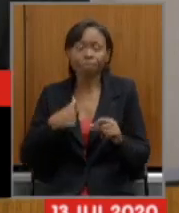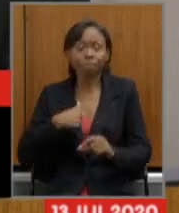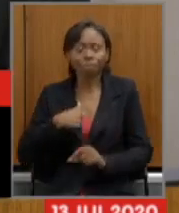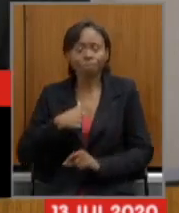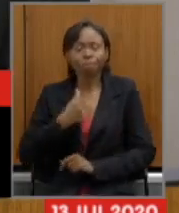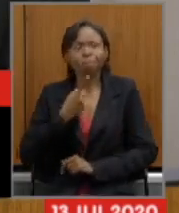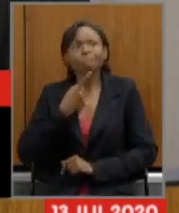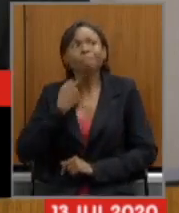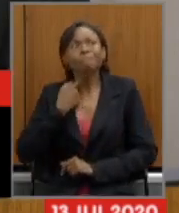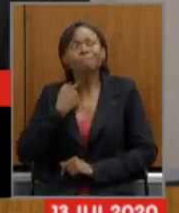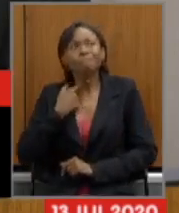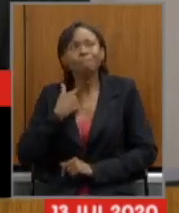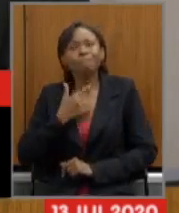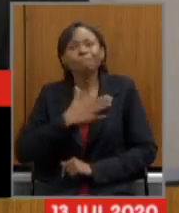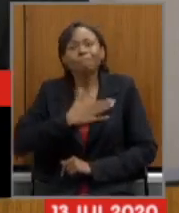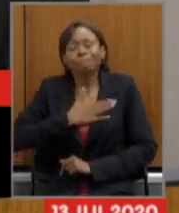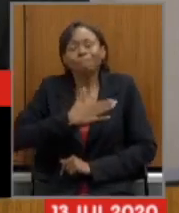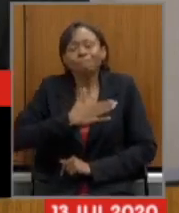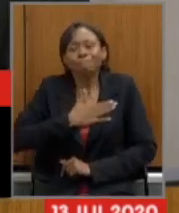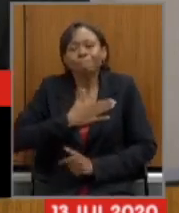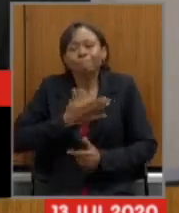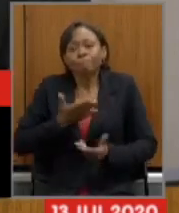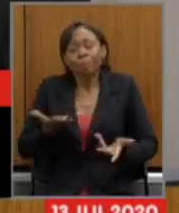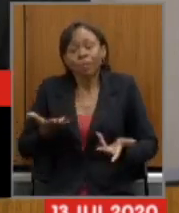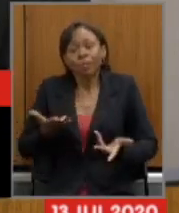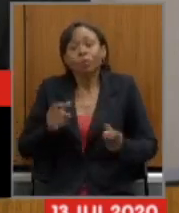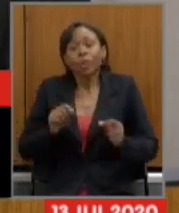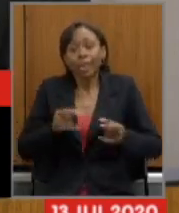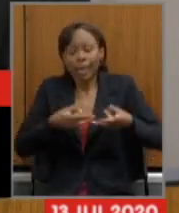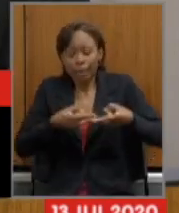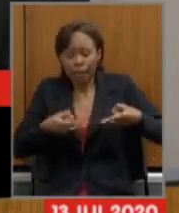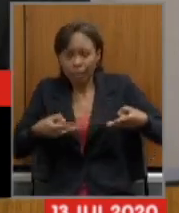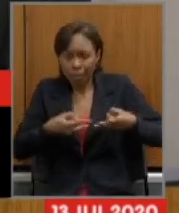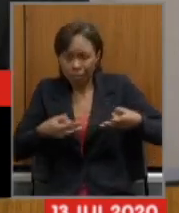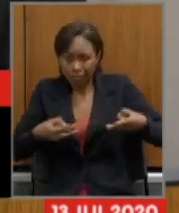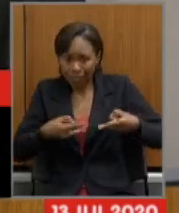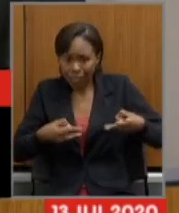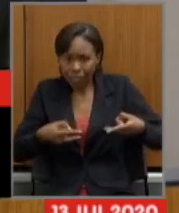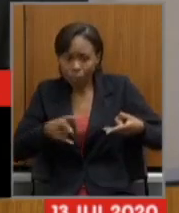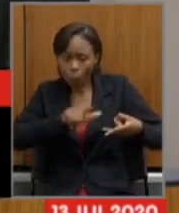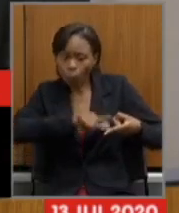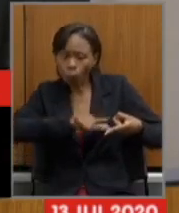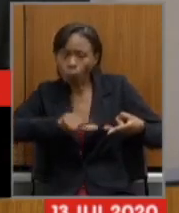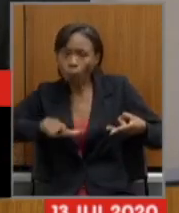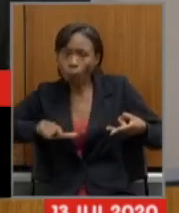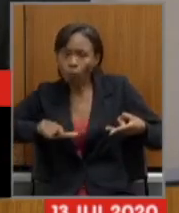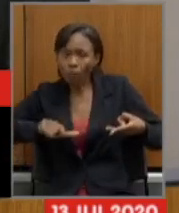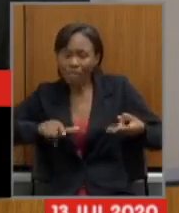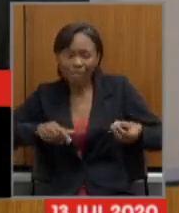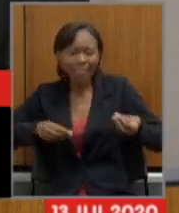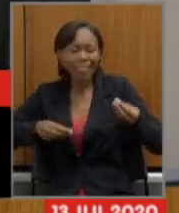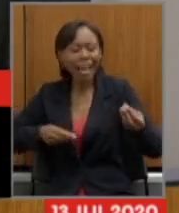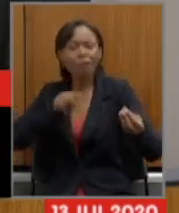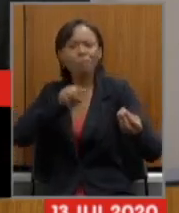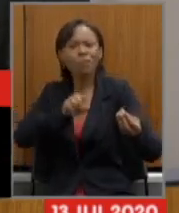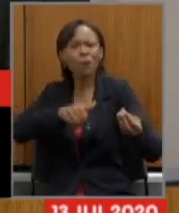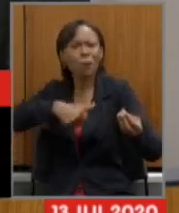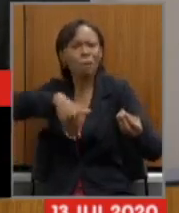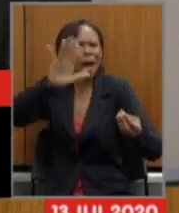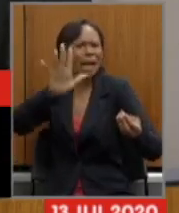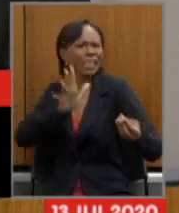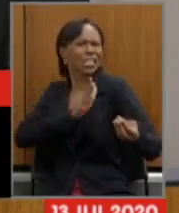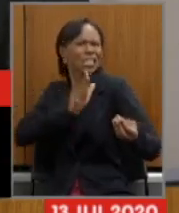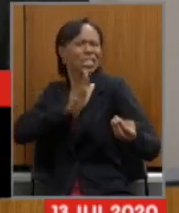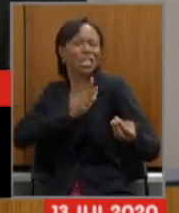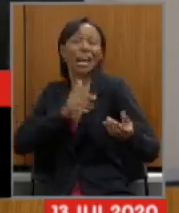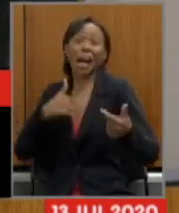que talão de cheque em branco fizesse a pessoa ficar mais rico porque senão eu pediria uns